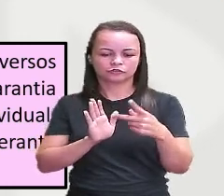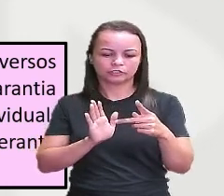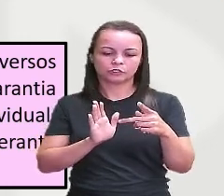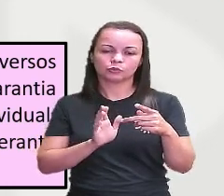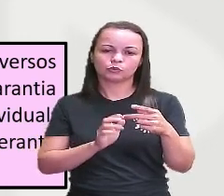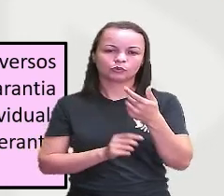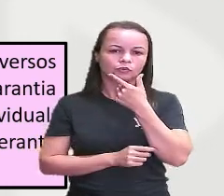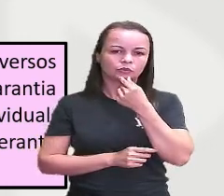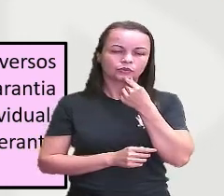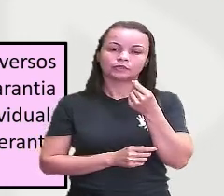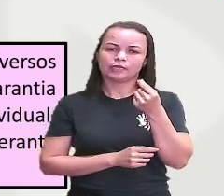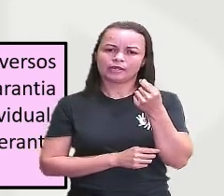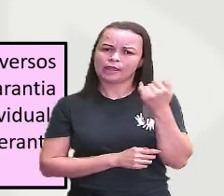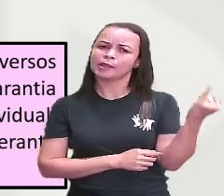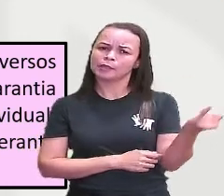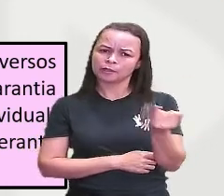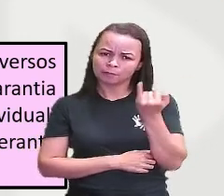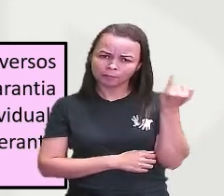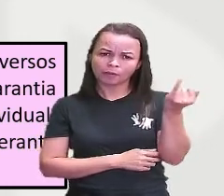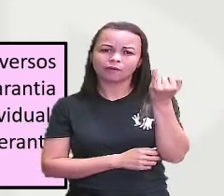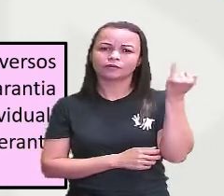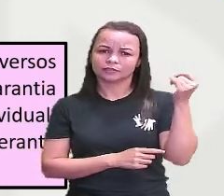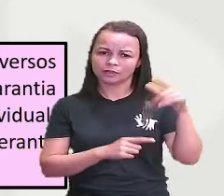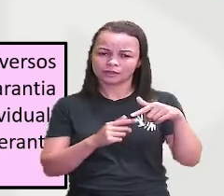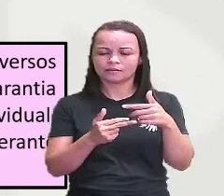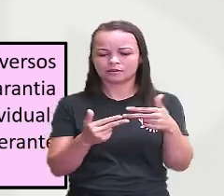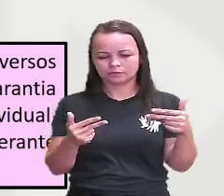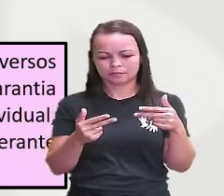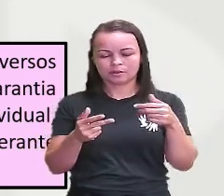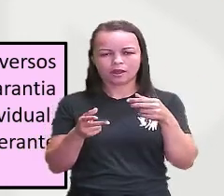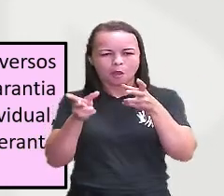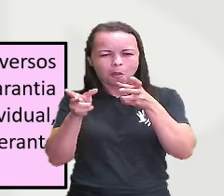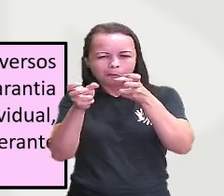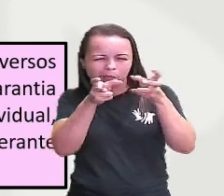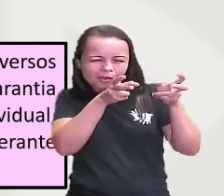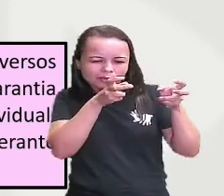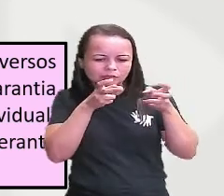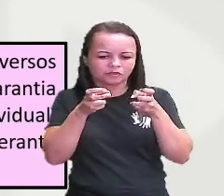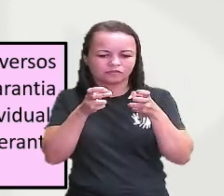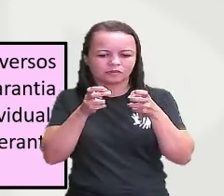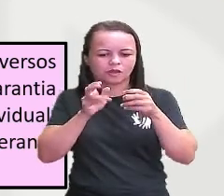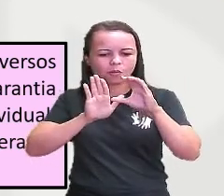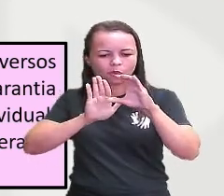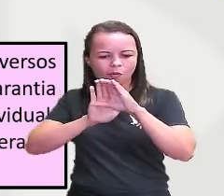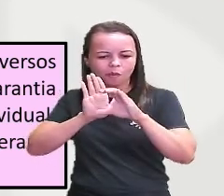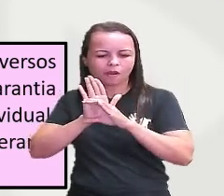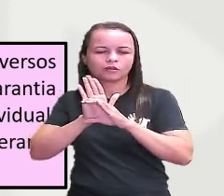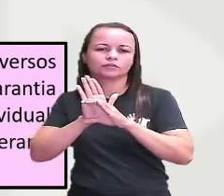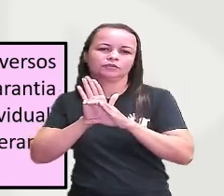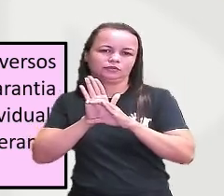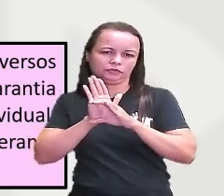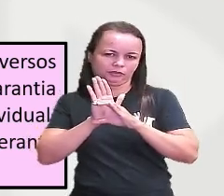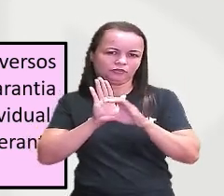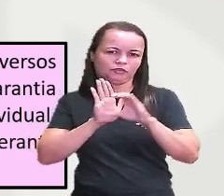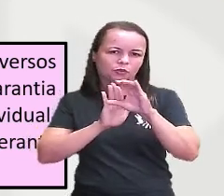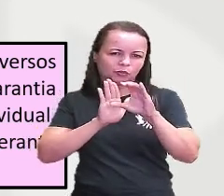instrumento importantíssimo para a gente observar os códigos civis que vão aparecer em outros